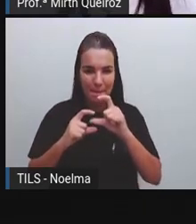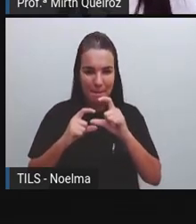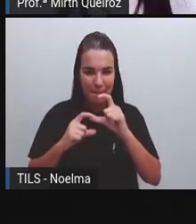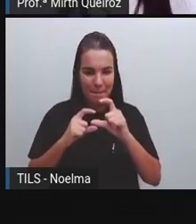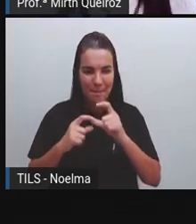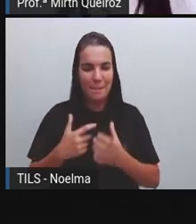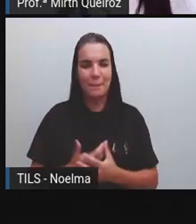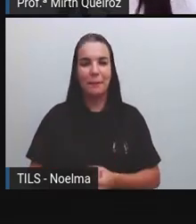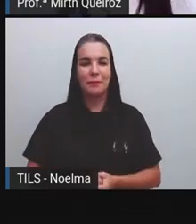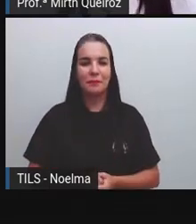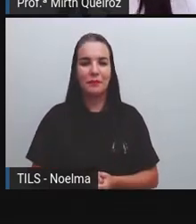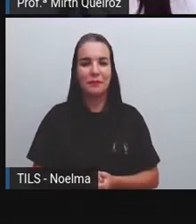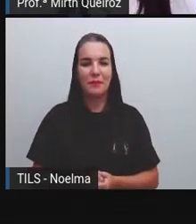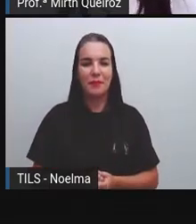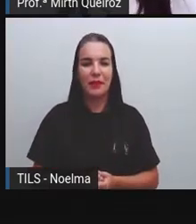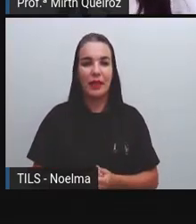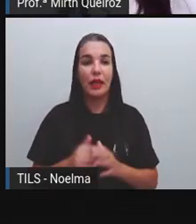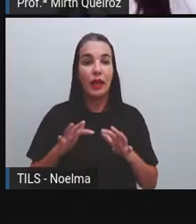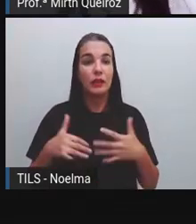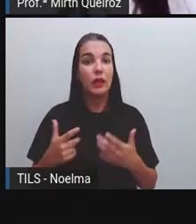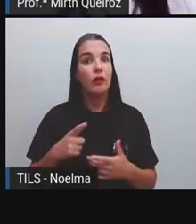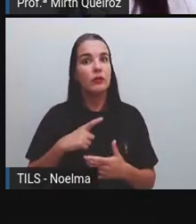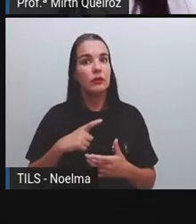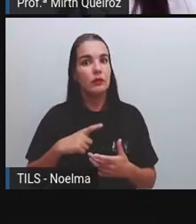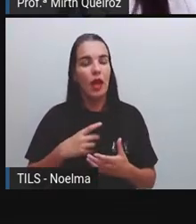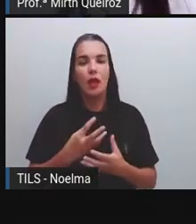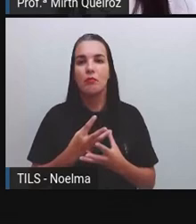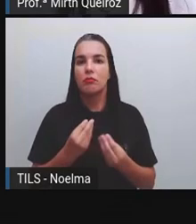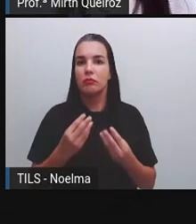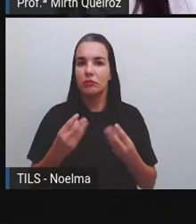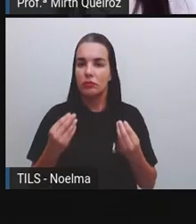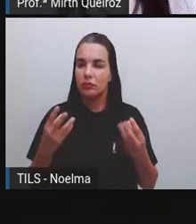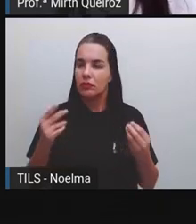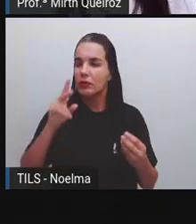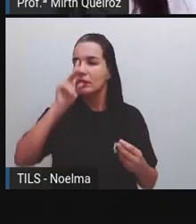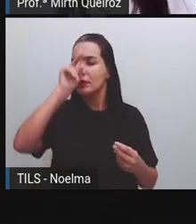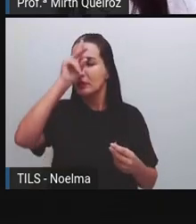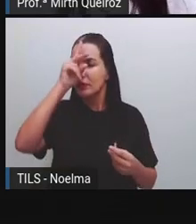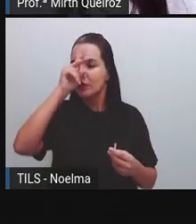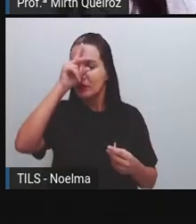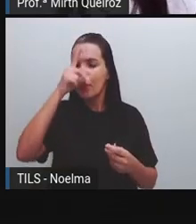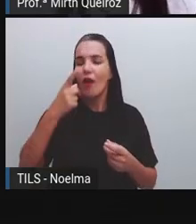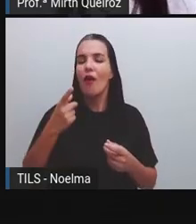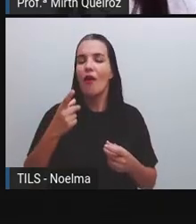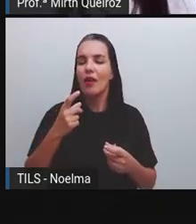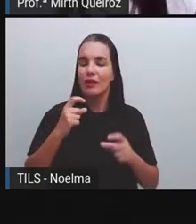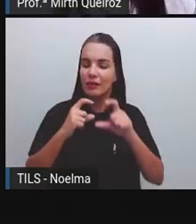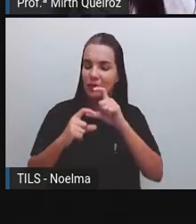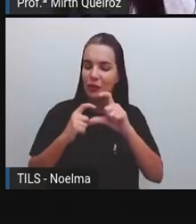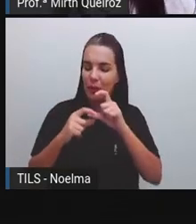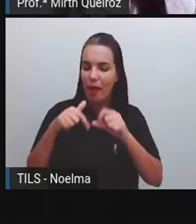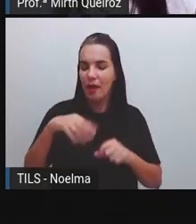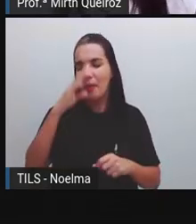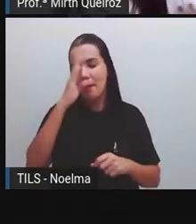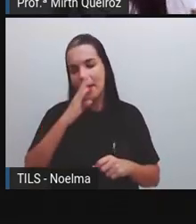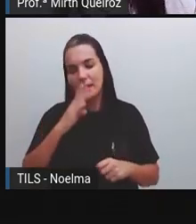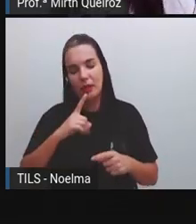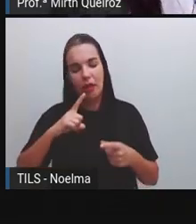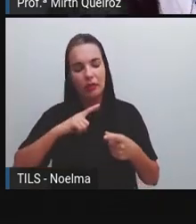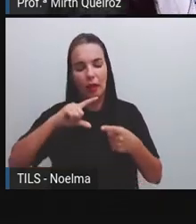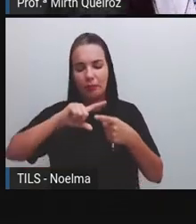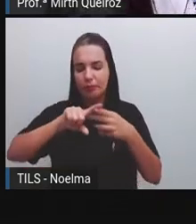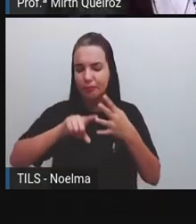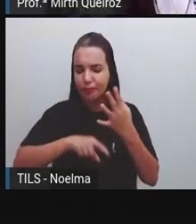e Haroldo. Então, são várias as histórias em quadrinhos que hoje a gente tem no Brasil, como a gente viu de Ziraldo, a viu de